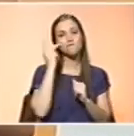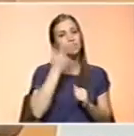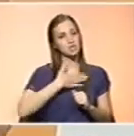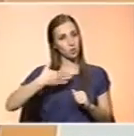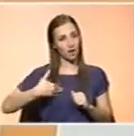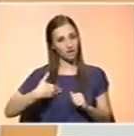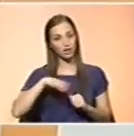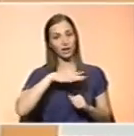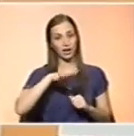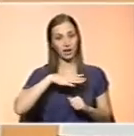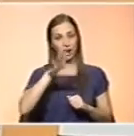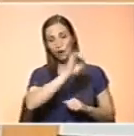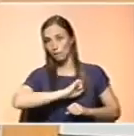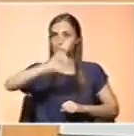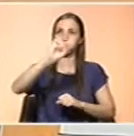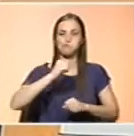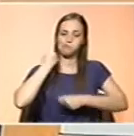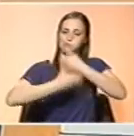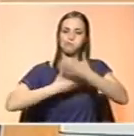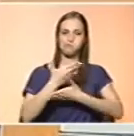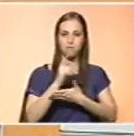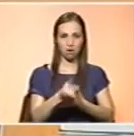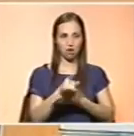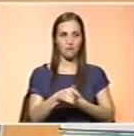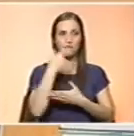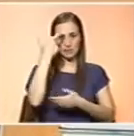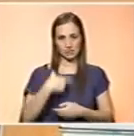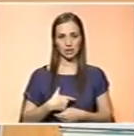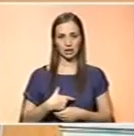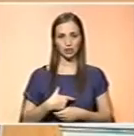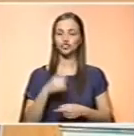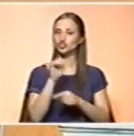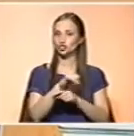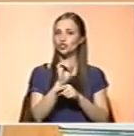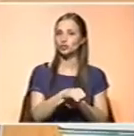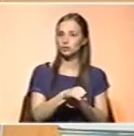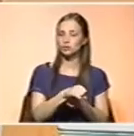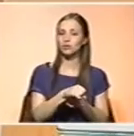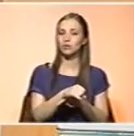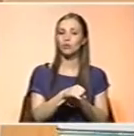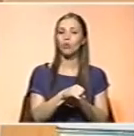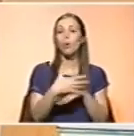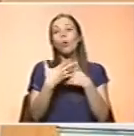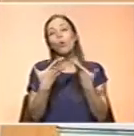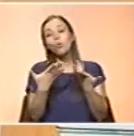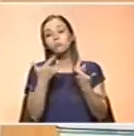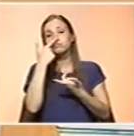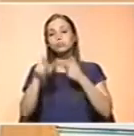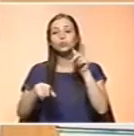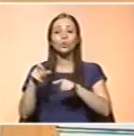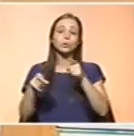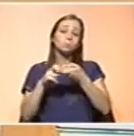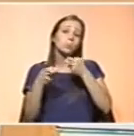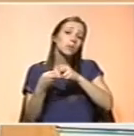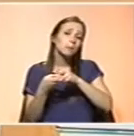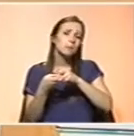e, portanto, querem aumentar a sua performance, digamos assim, física... Também. E a sua recuperação, ou então pessoas que estão com algum problema,